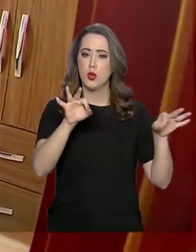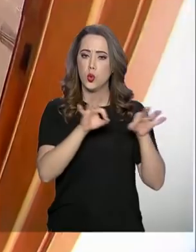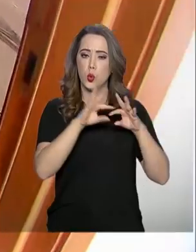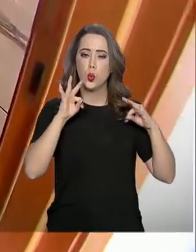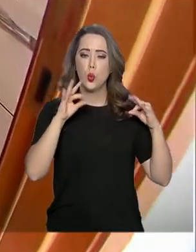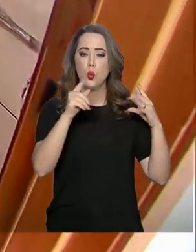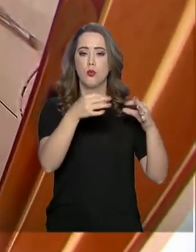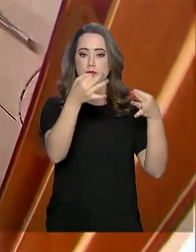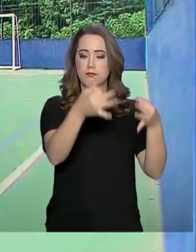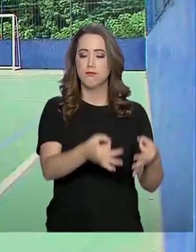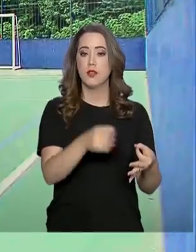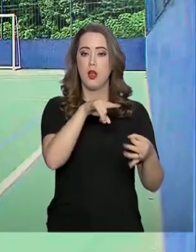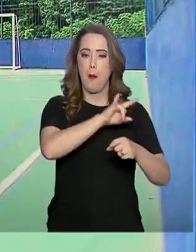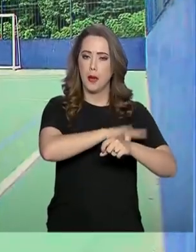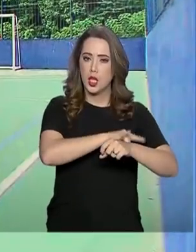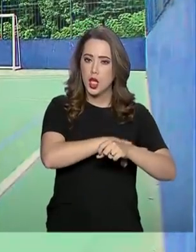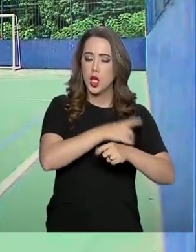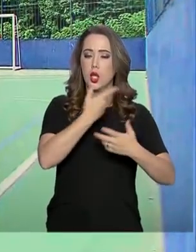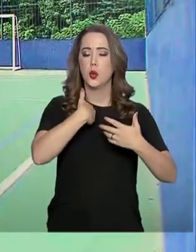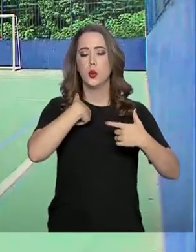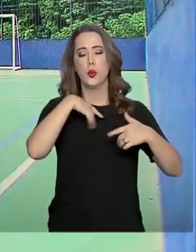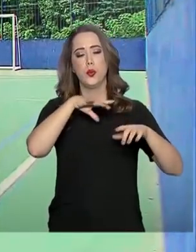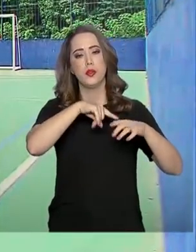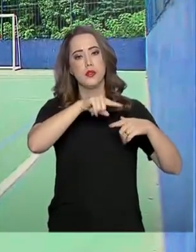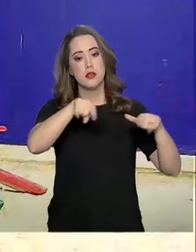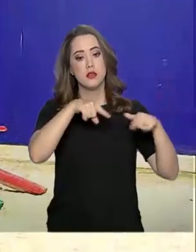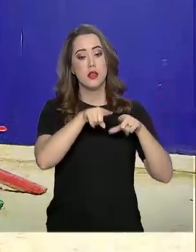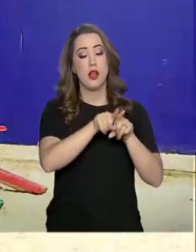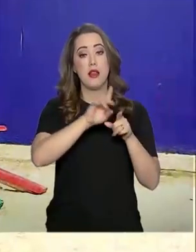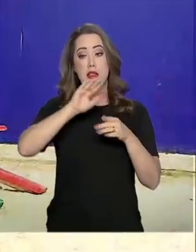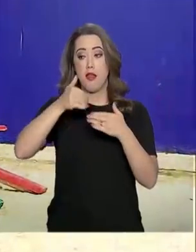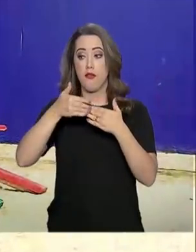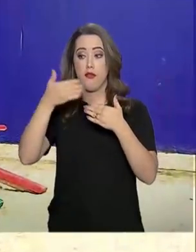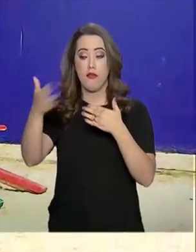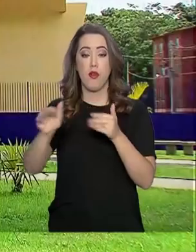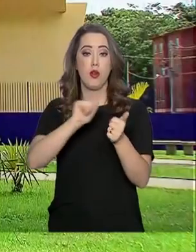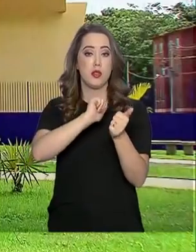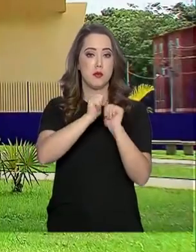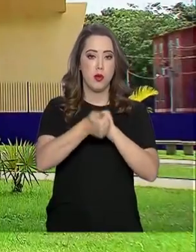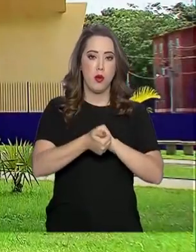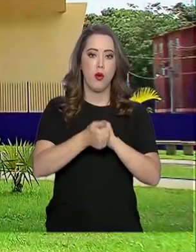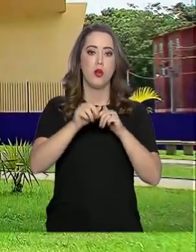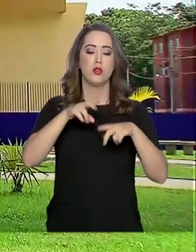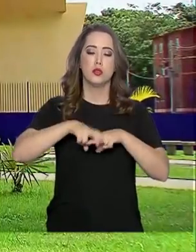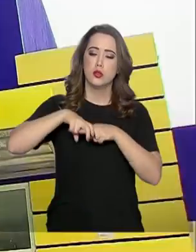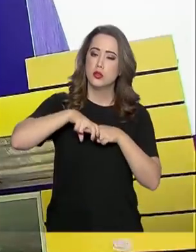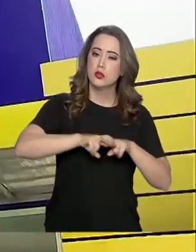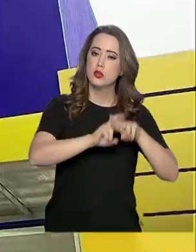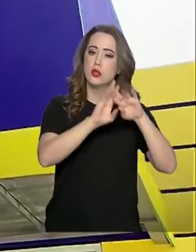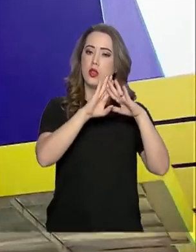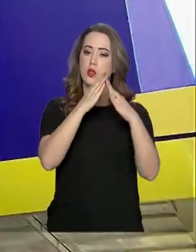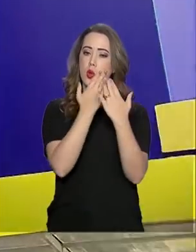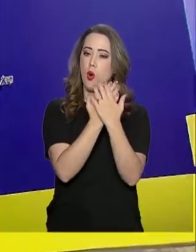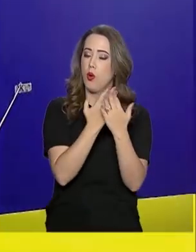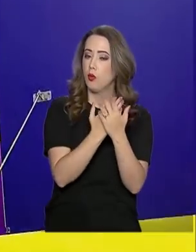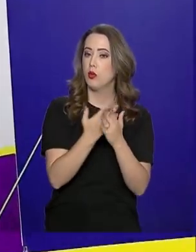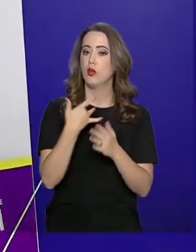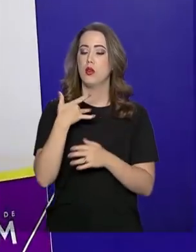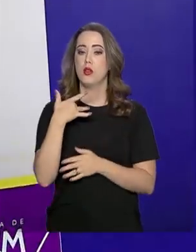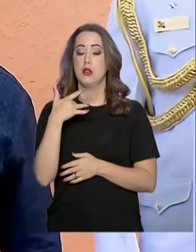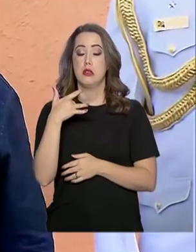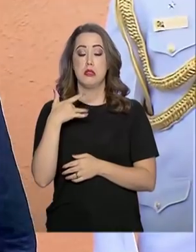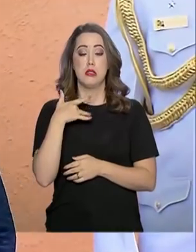quartos e banheiro. E na estrutura externa, quadra de esportes, parquinho infantil, escola, creche e uma unidade de pronto